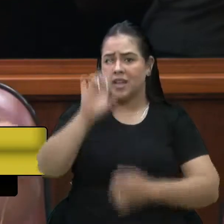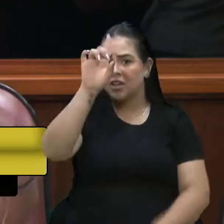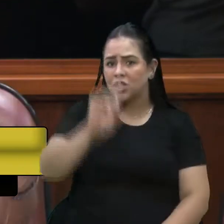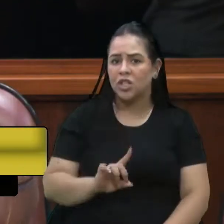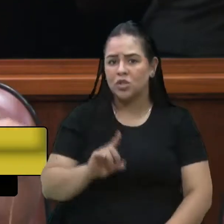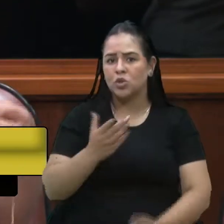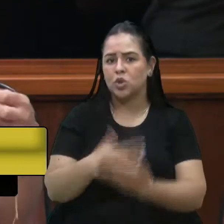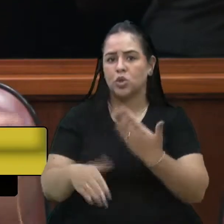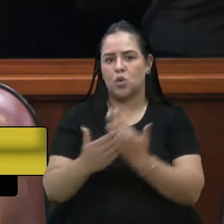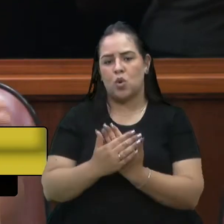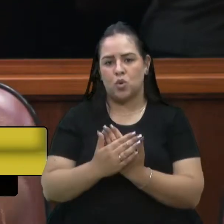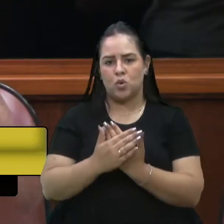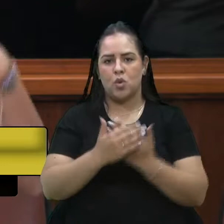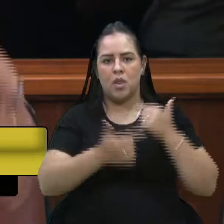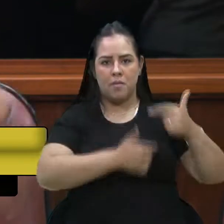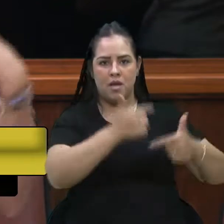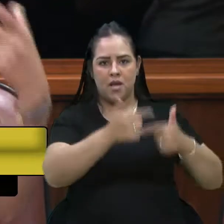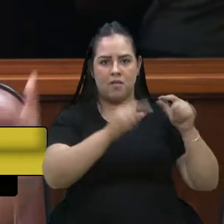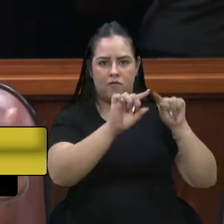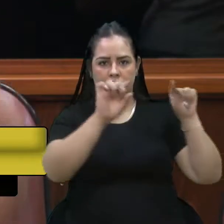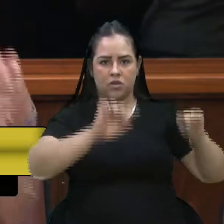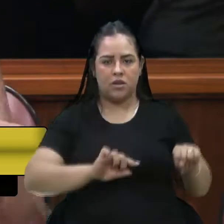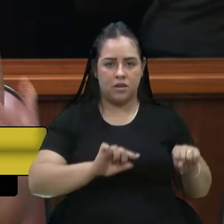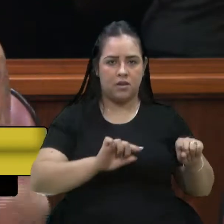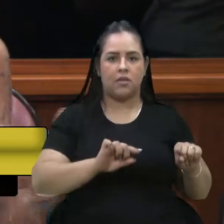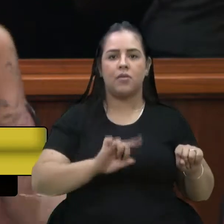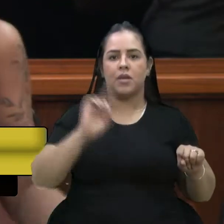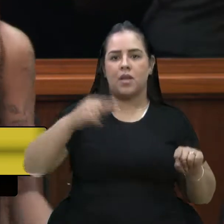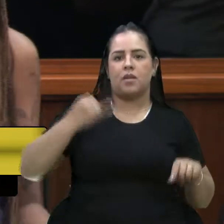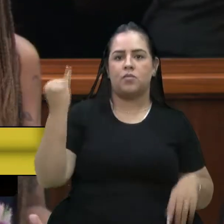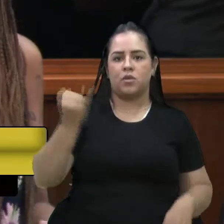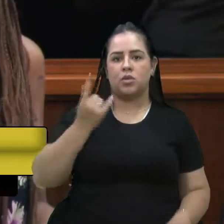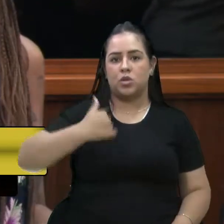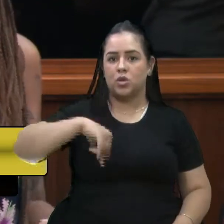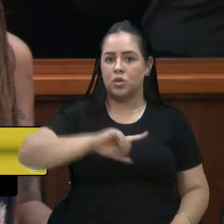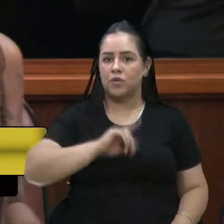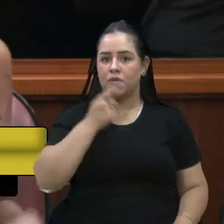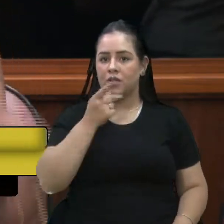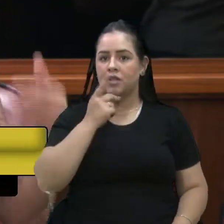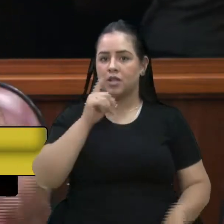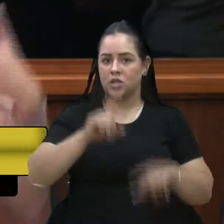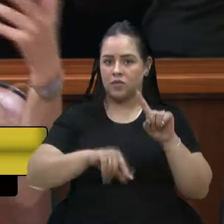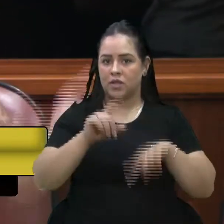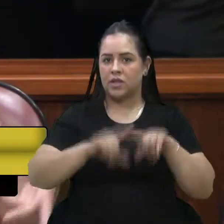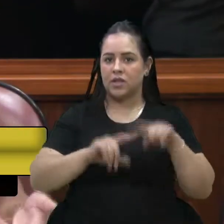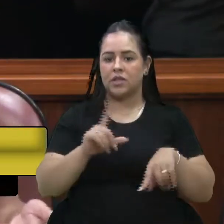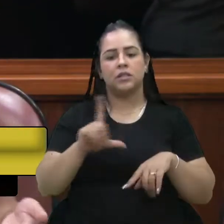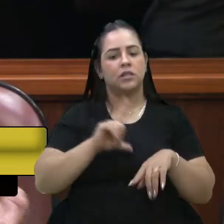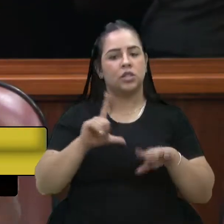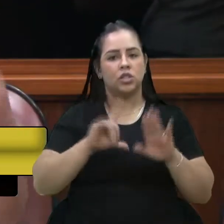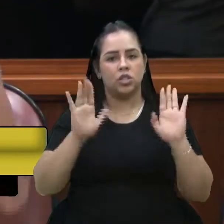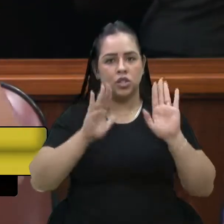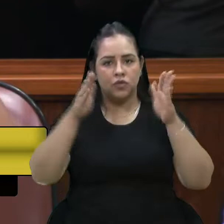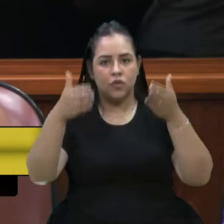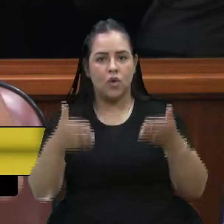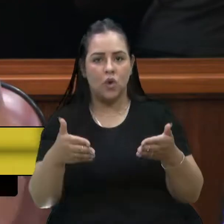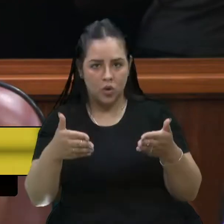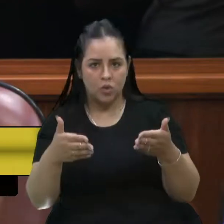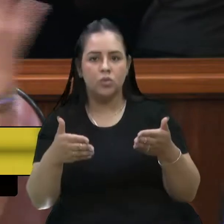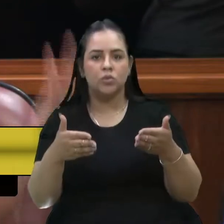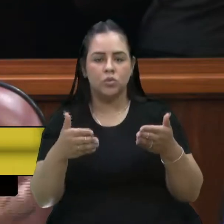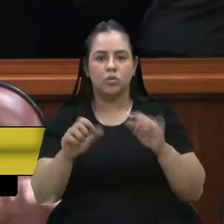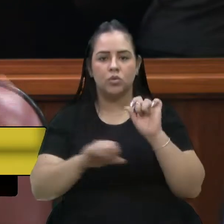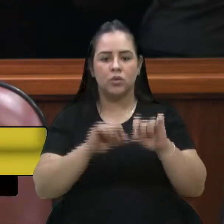trabalhador e que é de extrema necessidade quando estamos falando desse serviço que lida diretamente com os